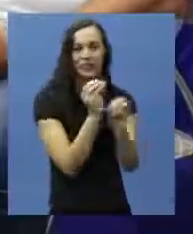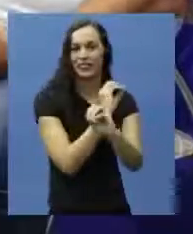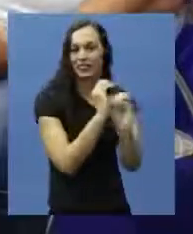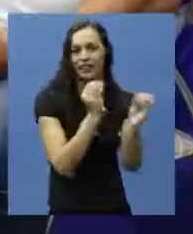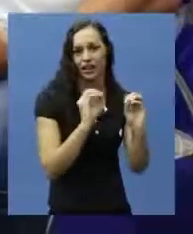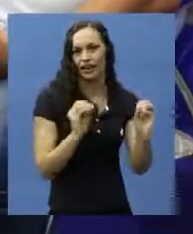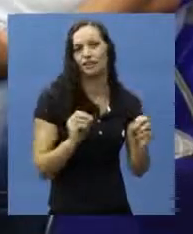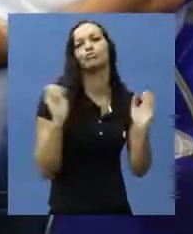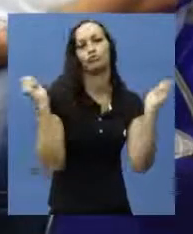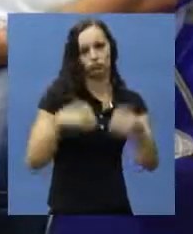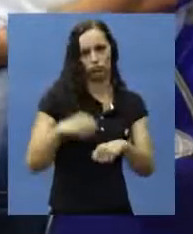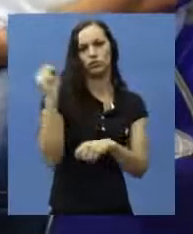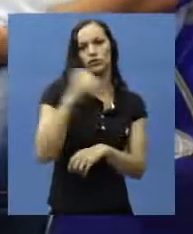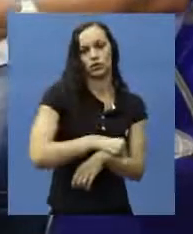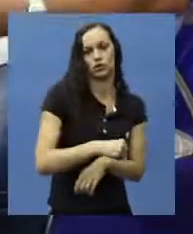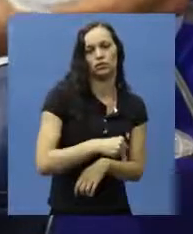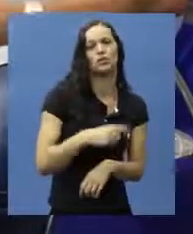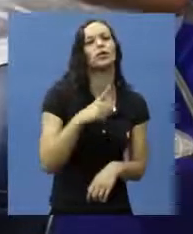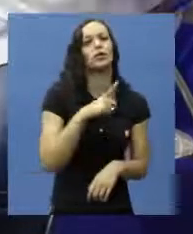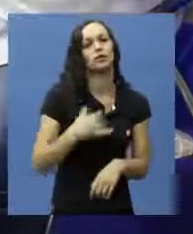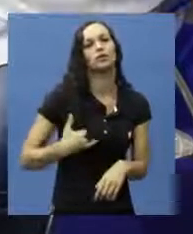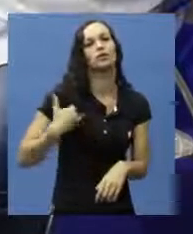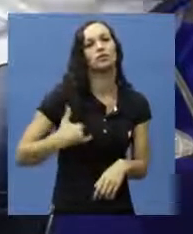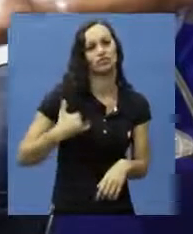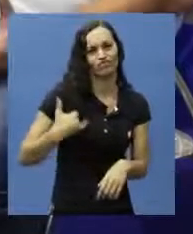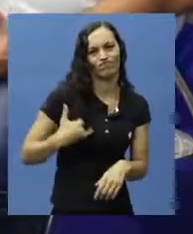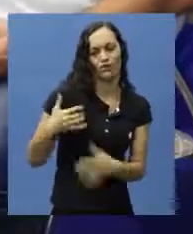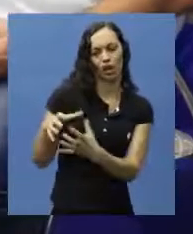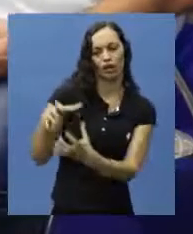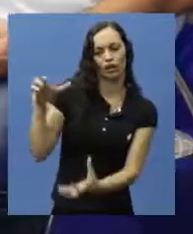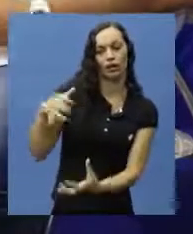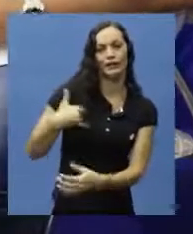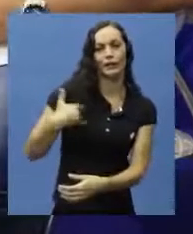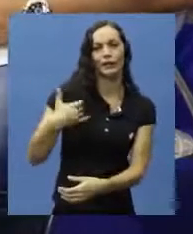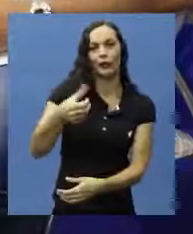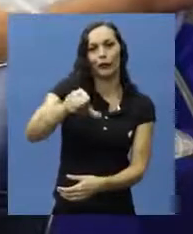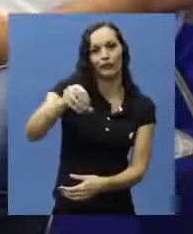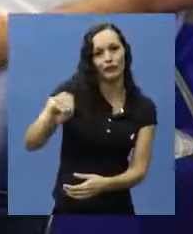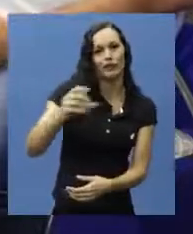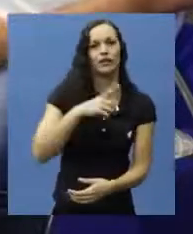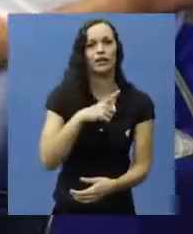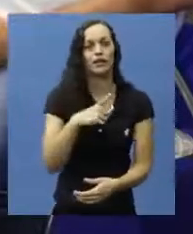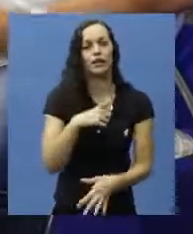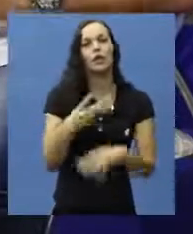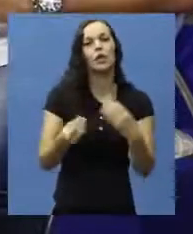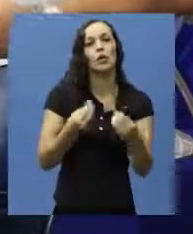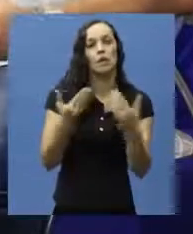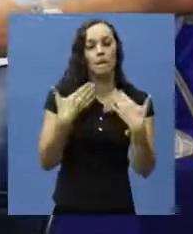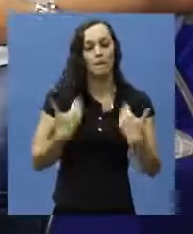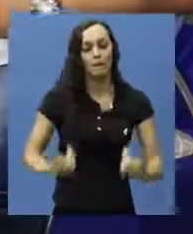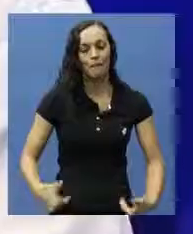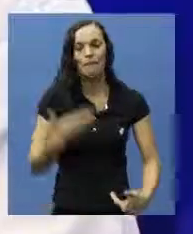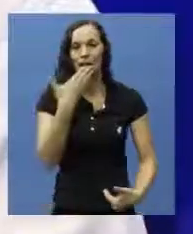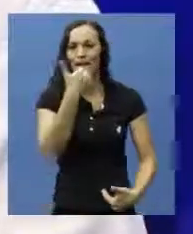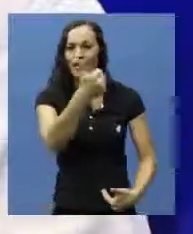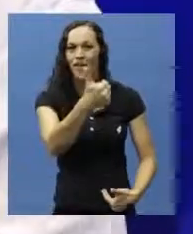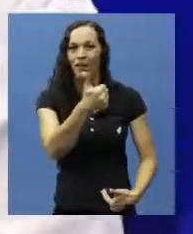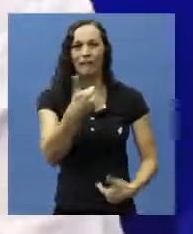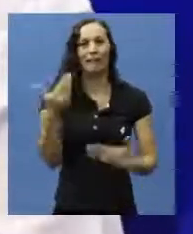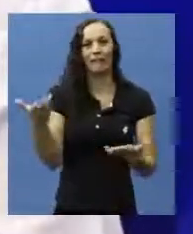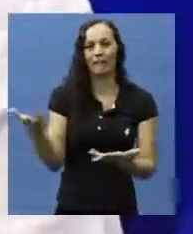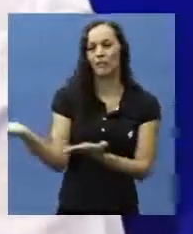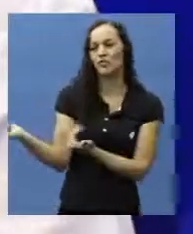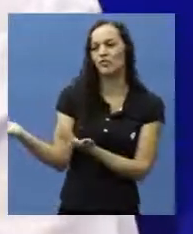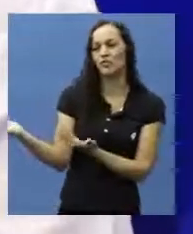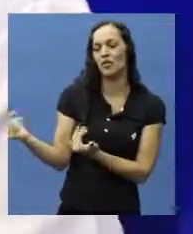sem nenhuma queixa. E isso é possível. Tem idosos hoje de 90 anos que está muito melhor, condicionalmente falando, fisicamente falando, do que